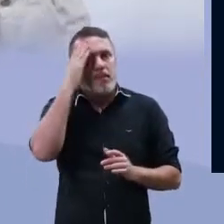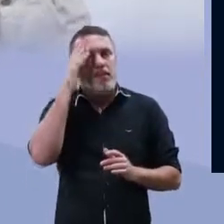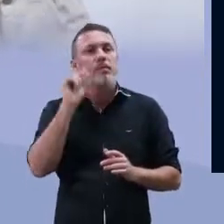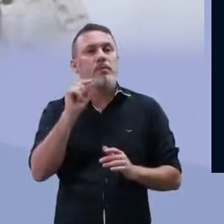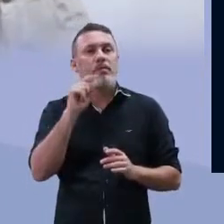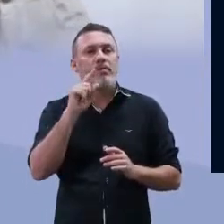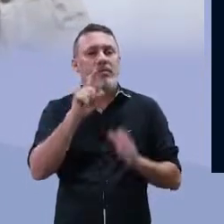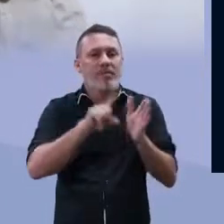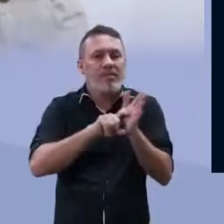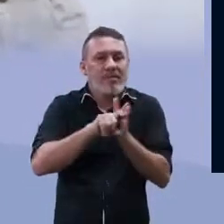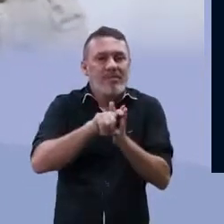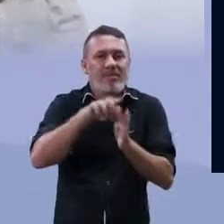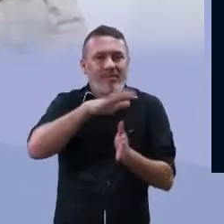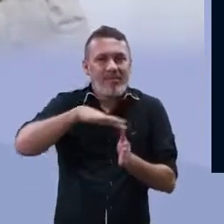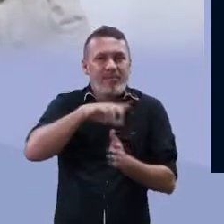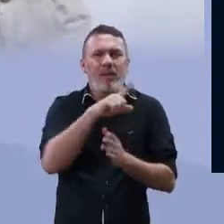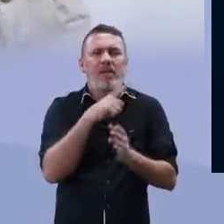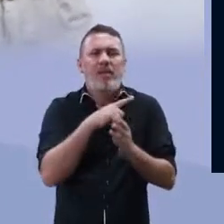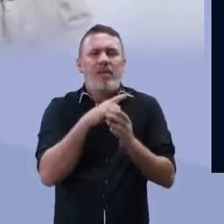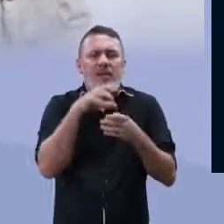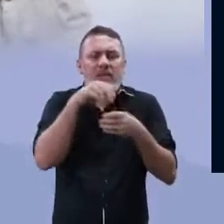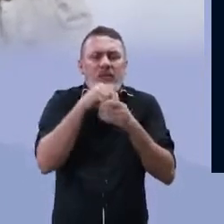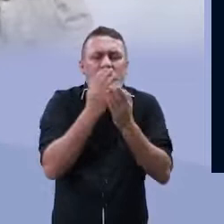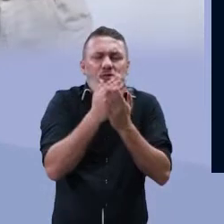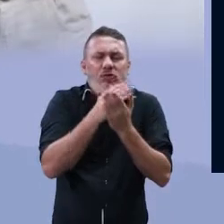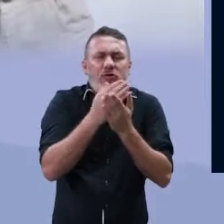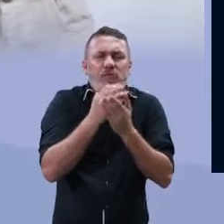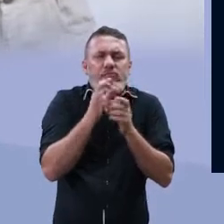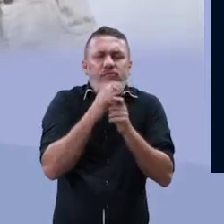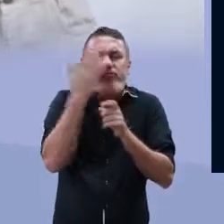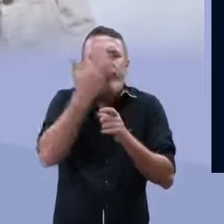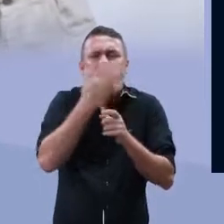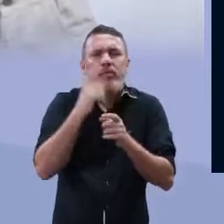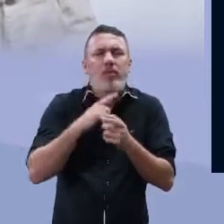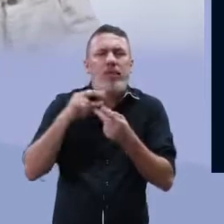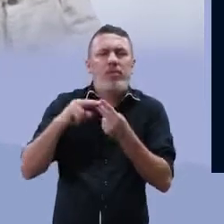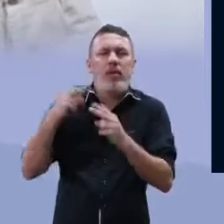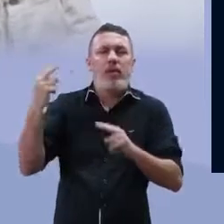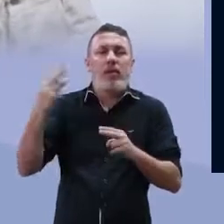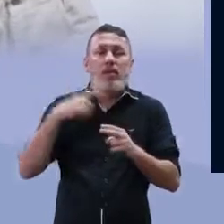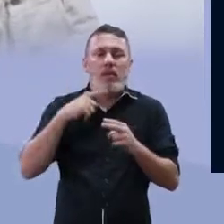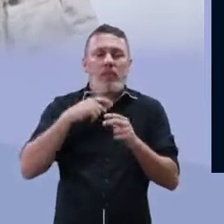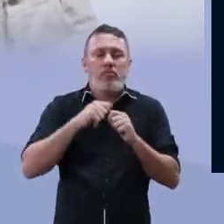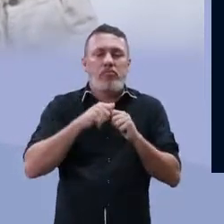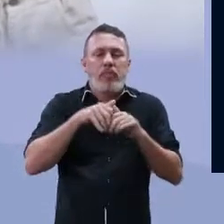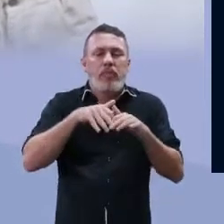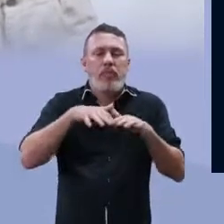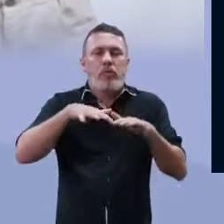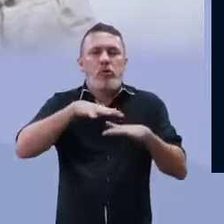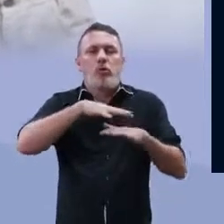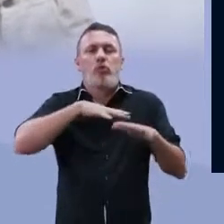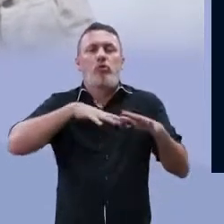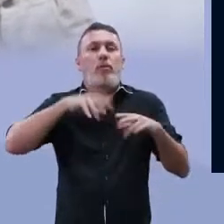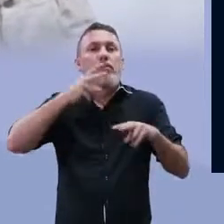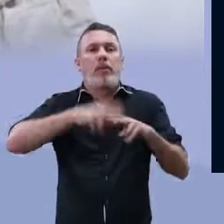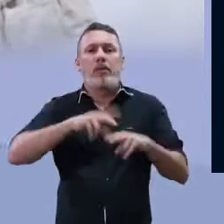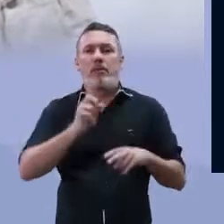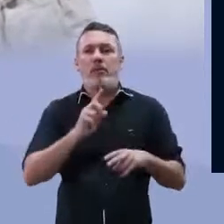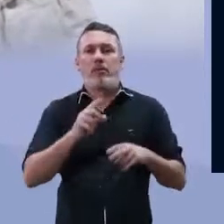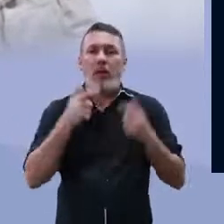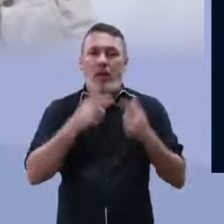mas que é importante da gente saber, é que as bactérias, elas têm pedacinhos de DNA e ficam soltos ali no